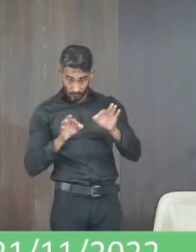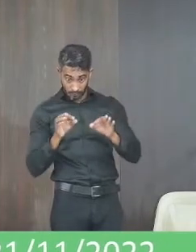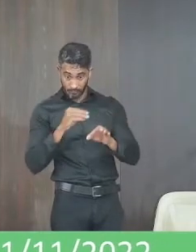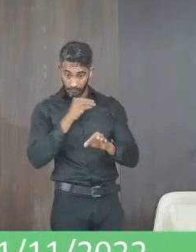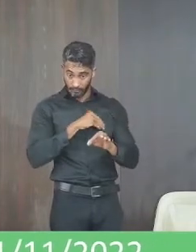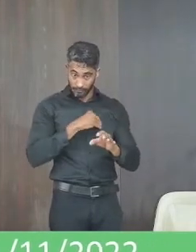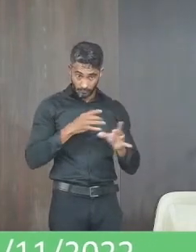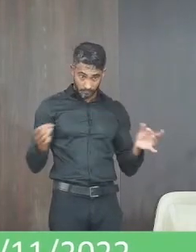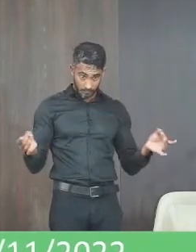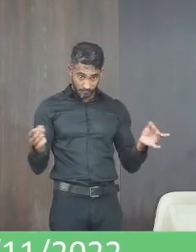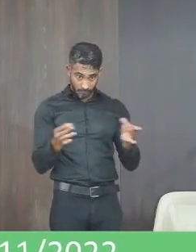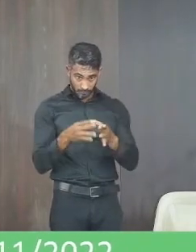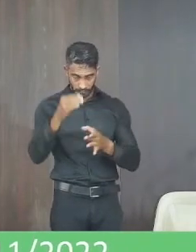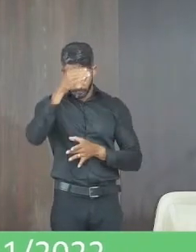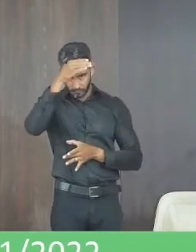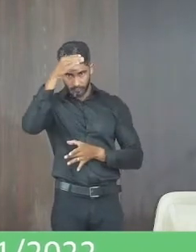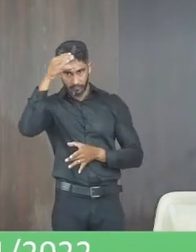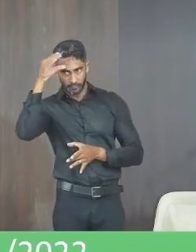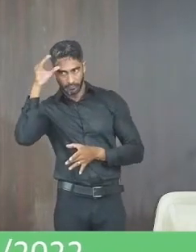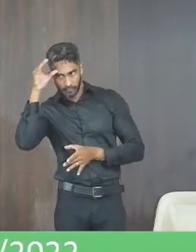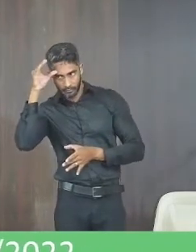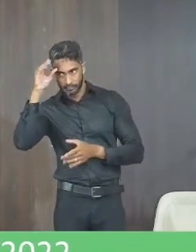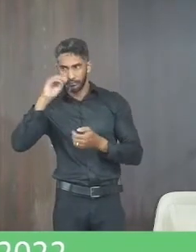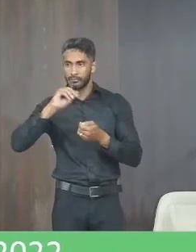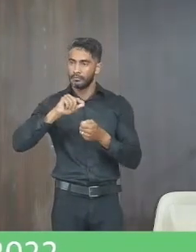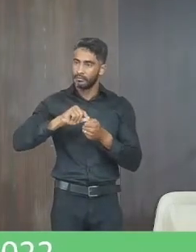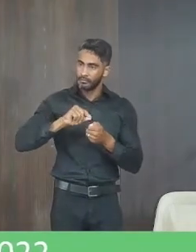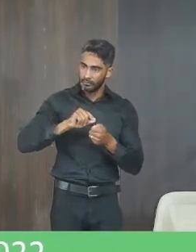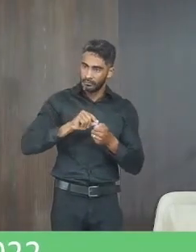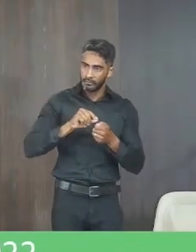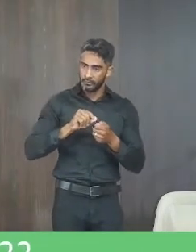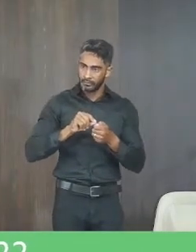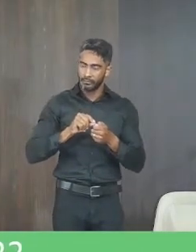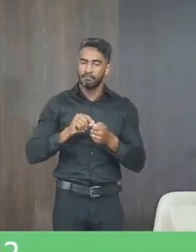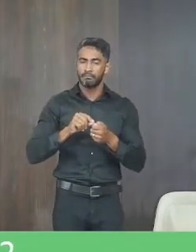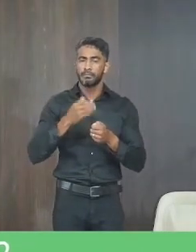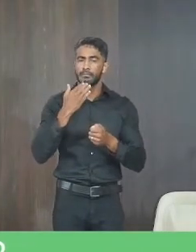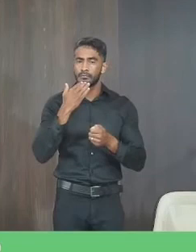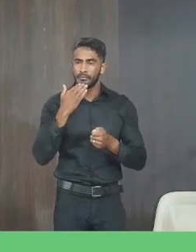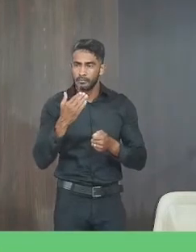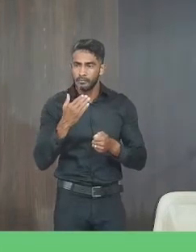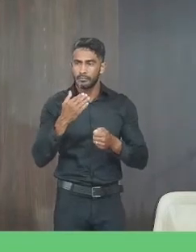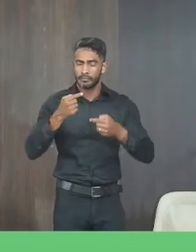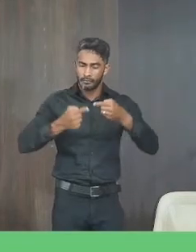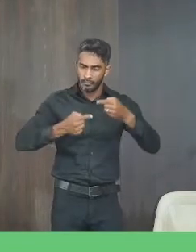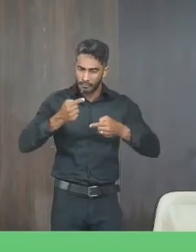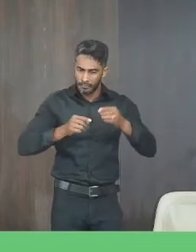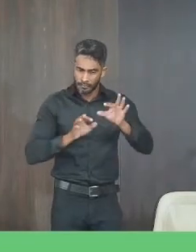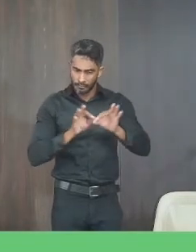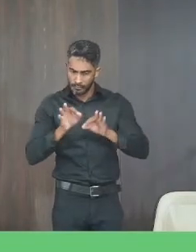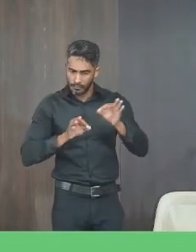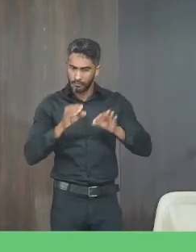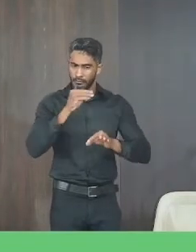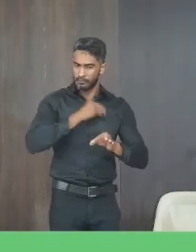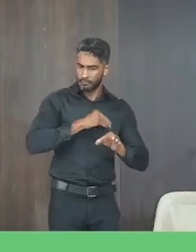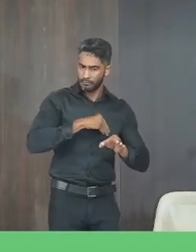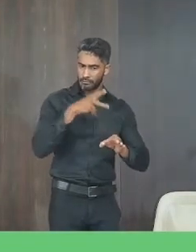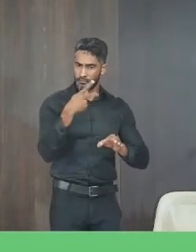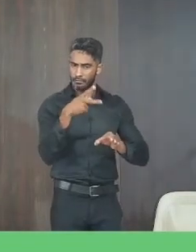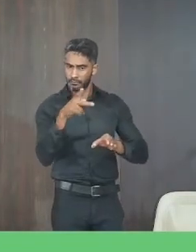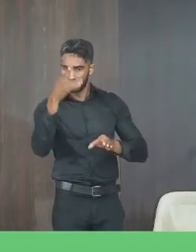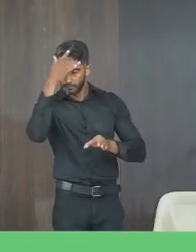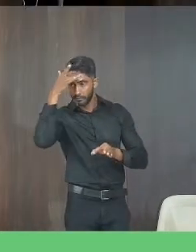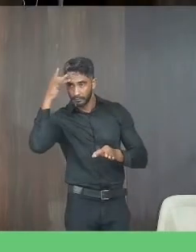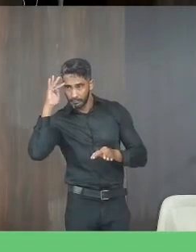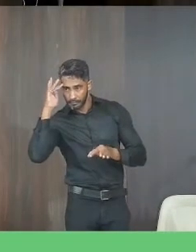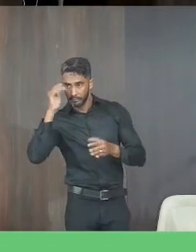salários chegar a essa câmara faz inclusive parte da nossa demanda discutir o plano de cargos salários e